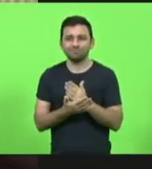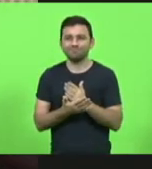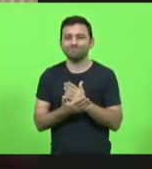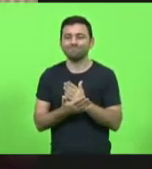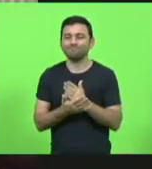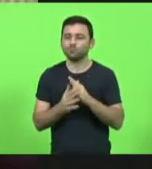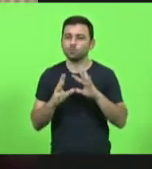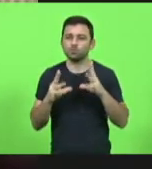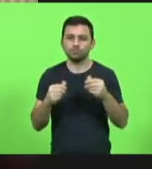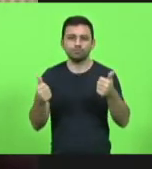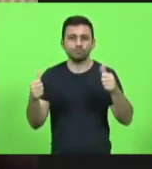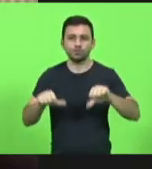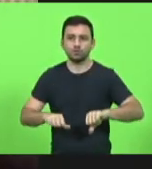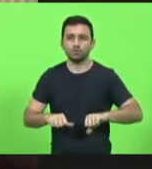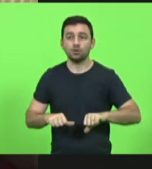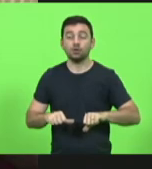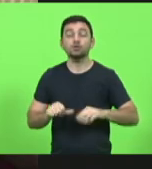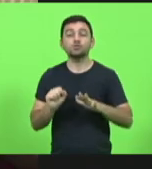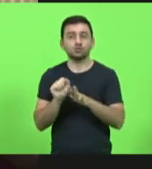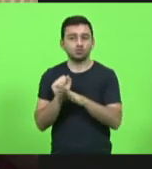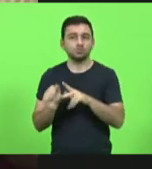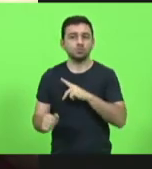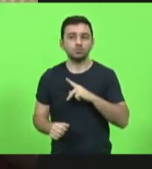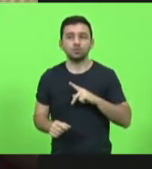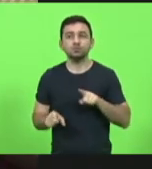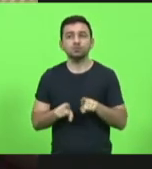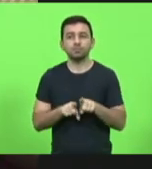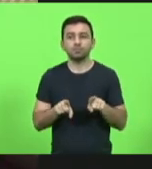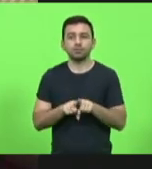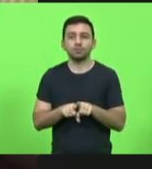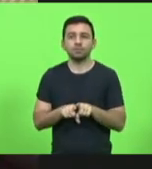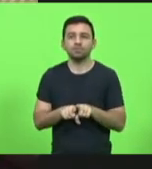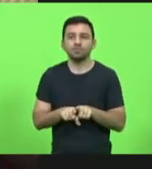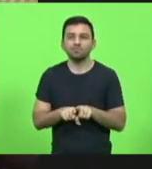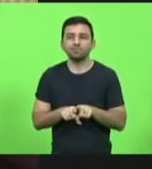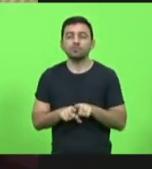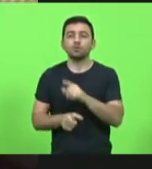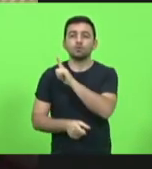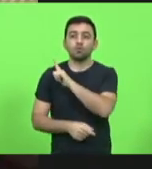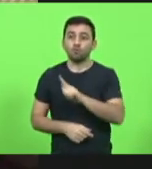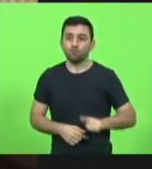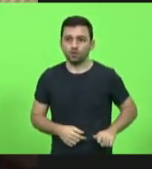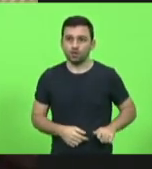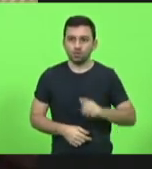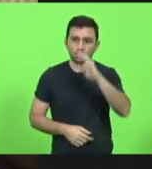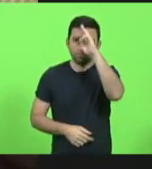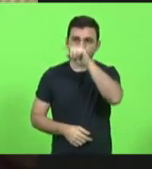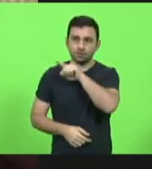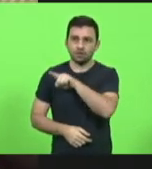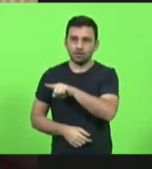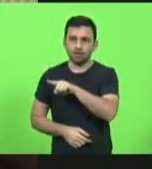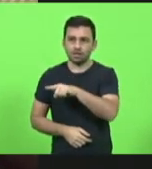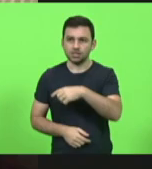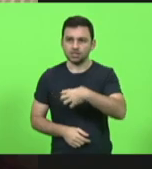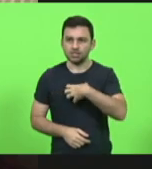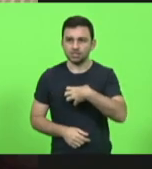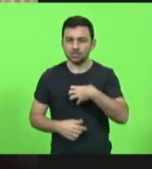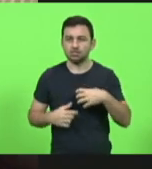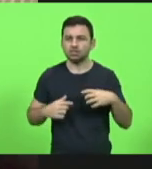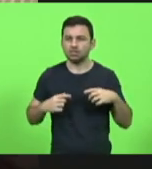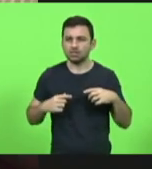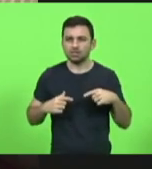para piorar a segurança pública, Santa Catarina, o governador está com esta atitude, principalmente